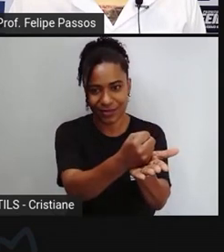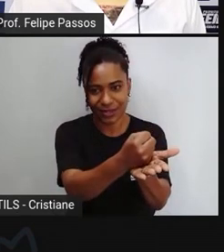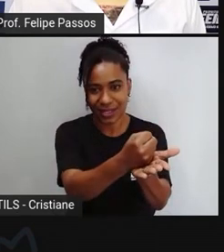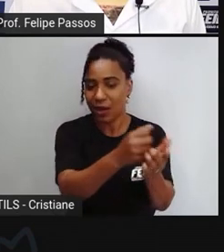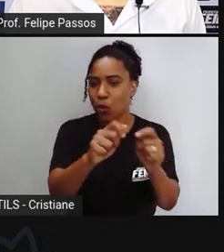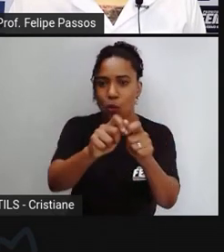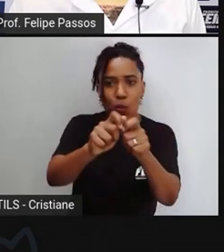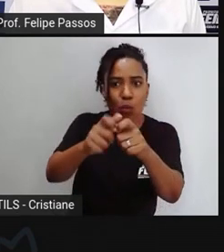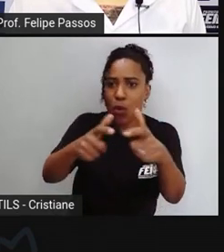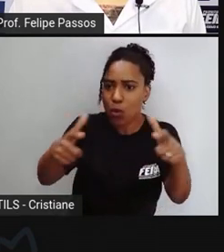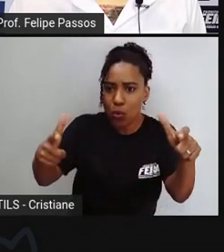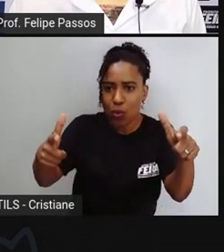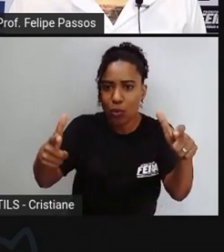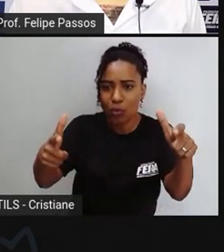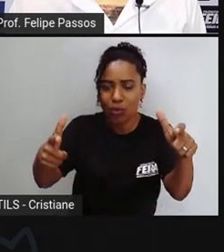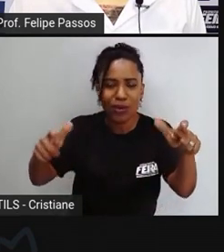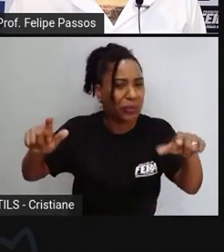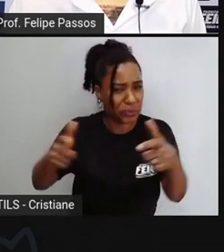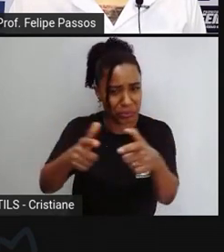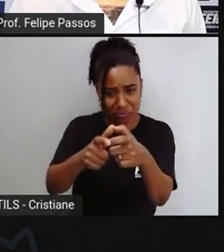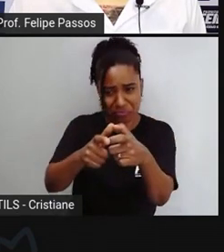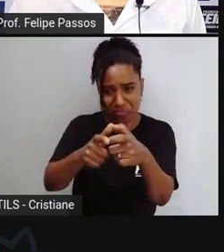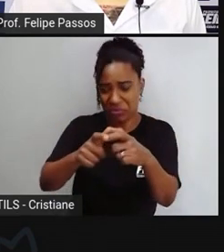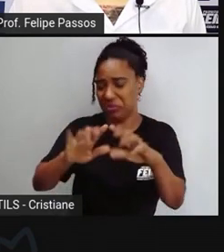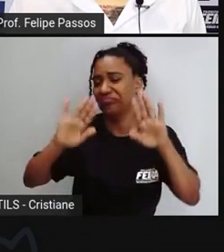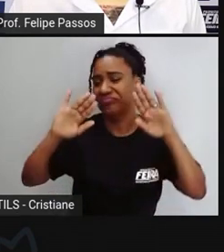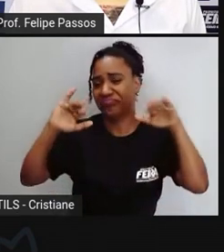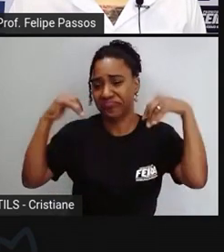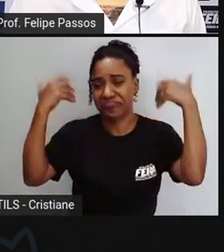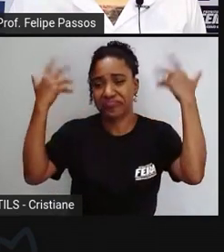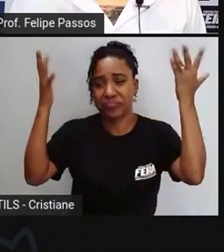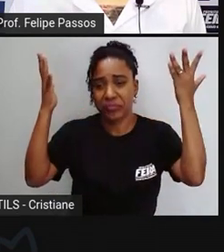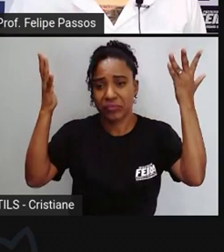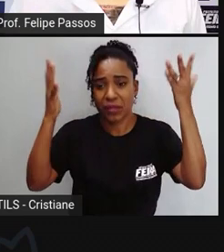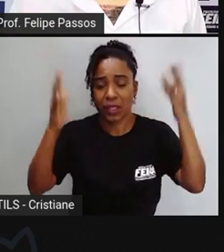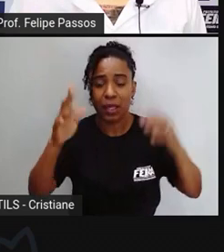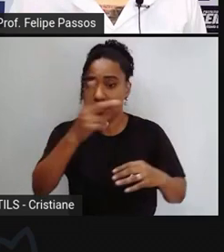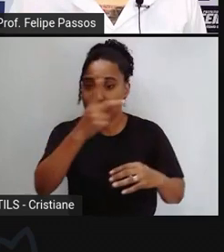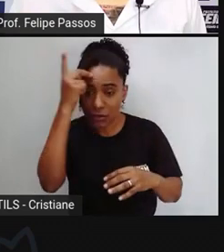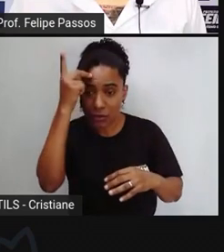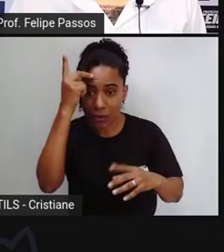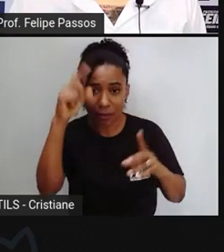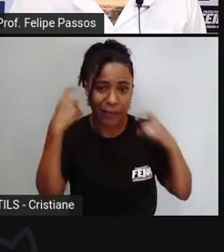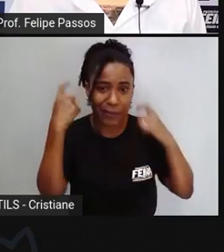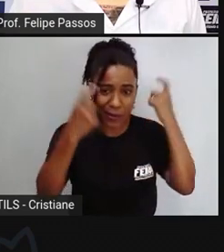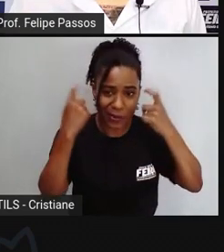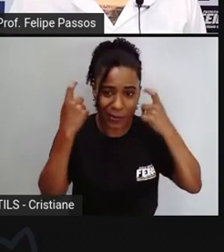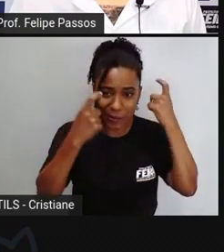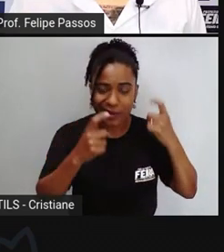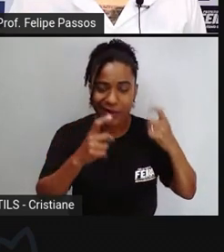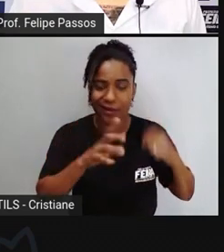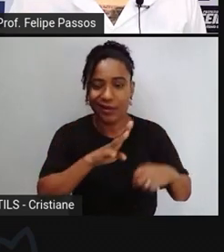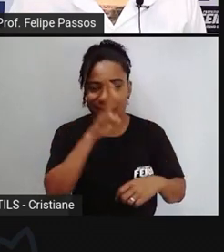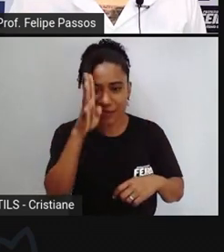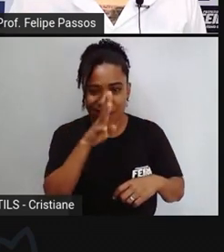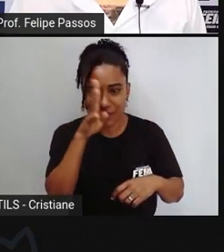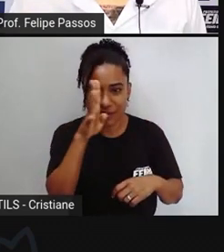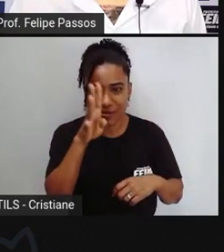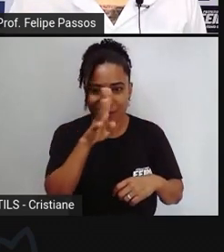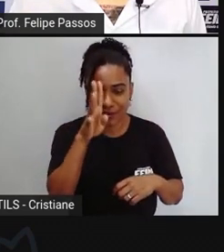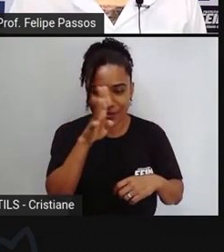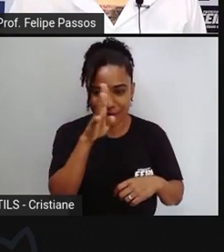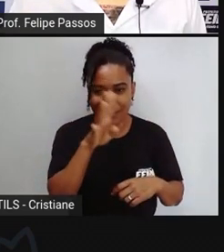o invasor ele recebe mais apoio